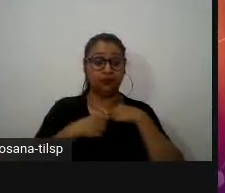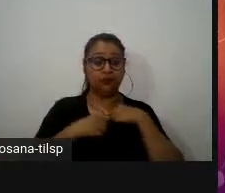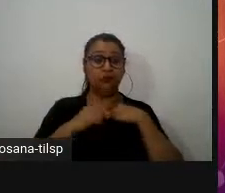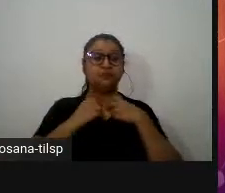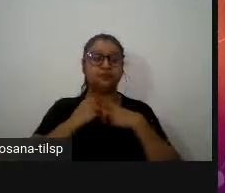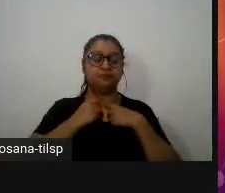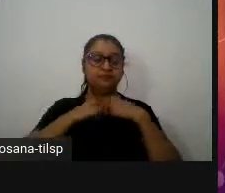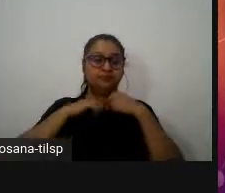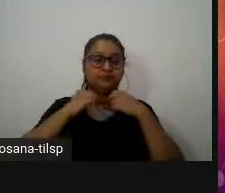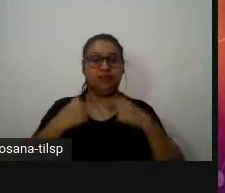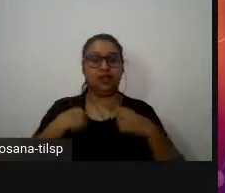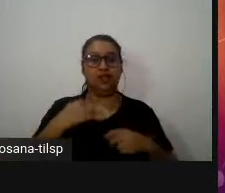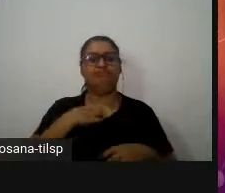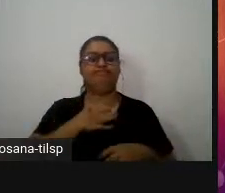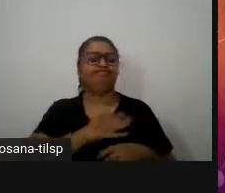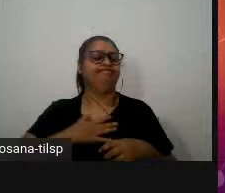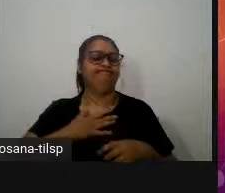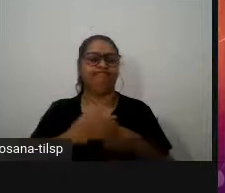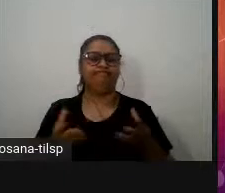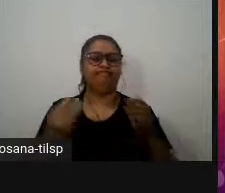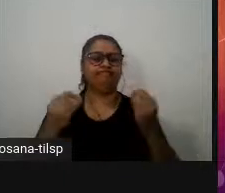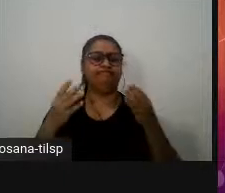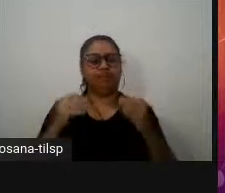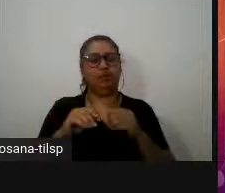gosto muito e que me entusiasma